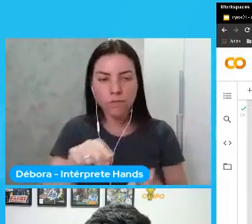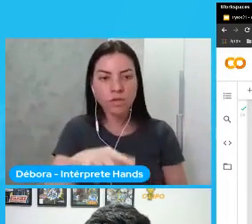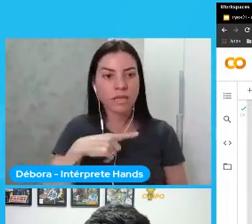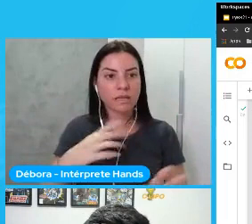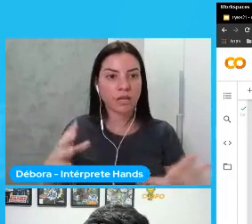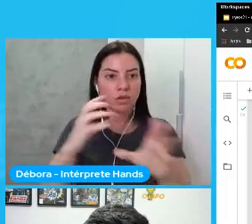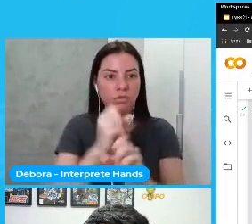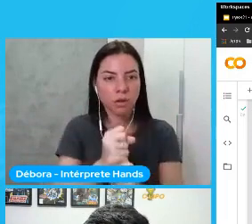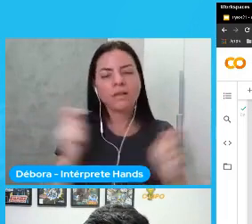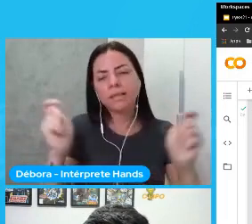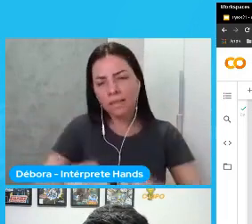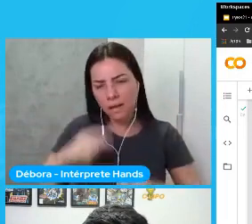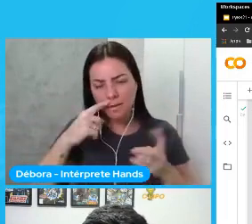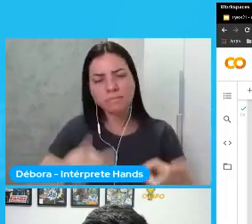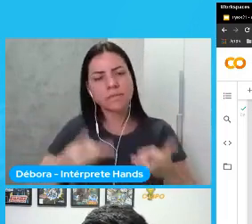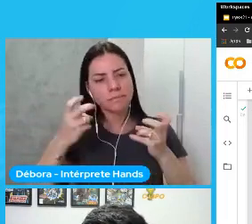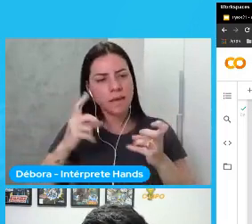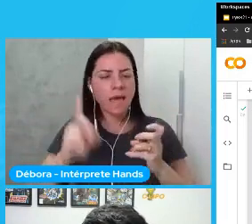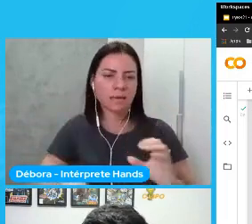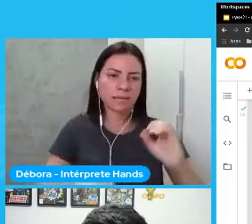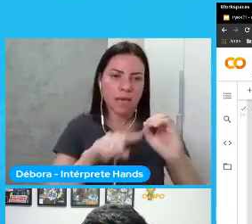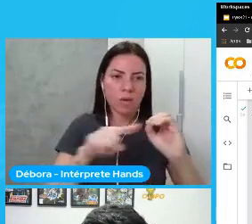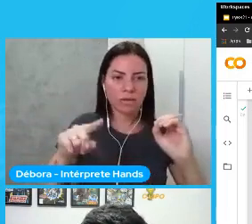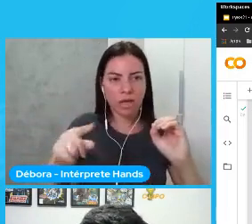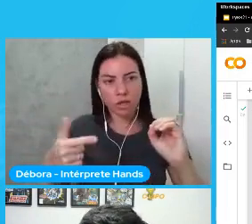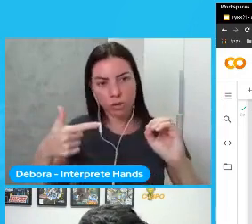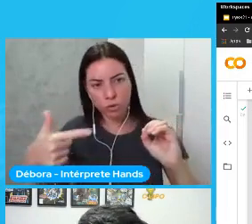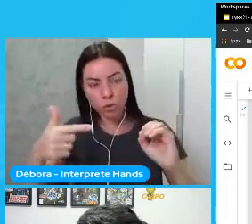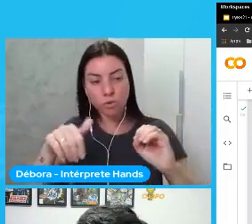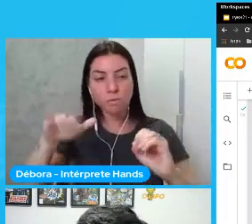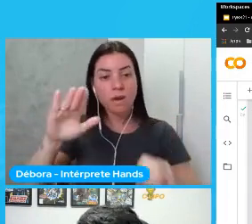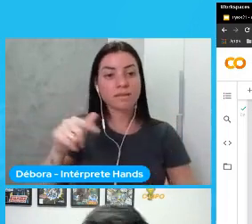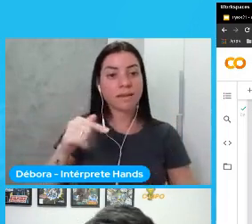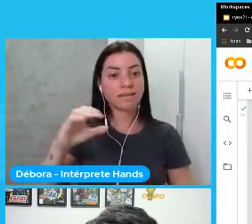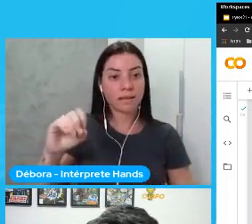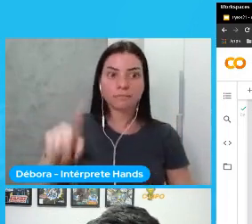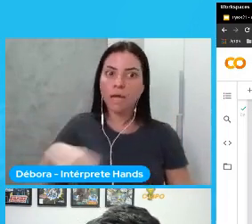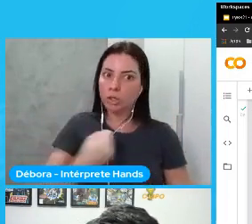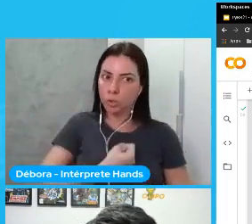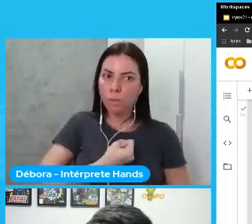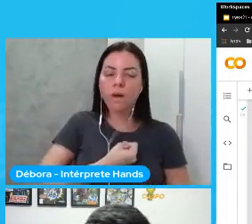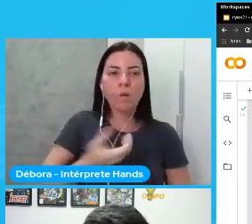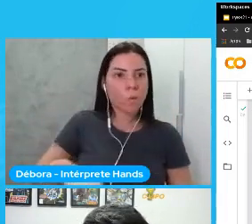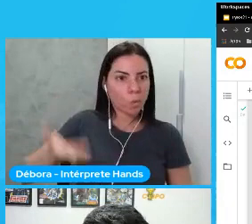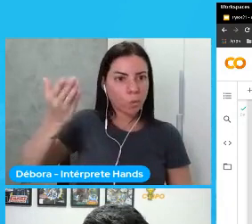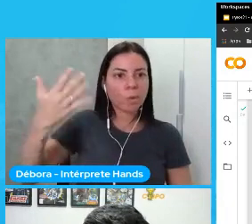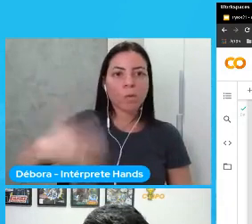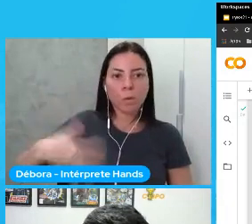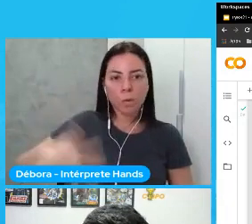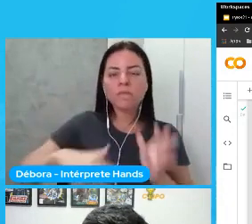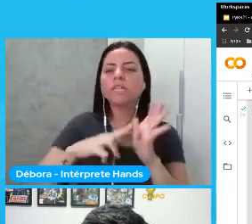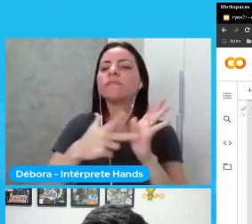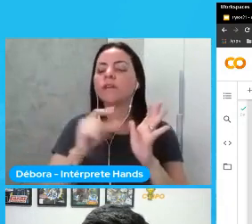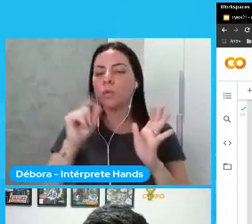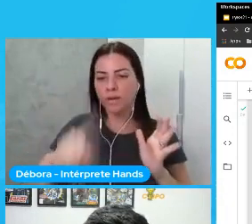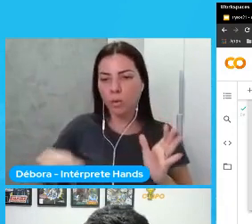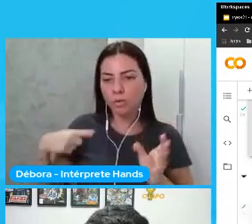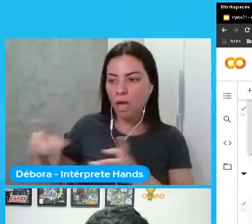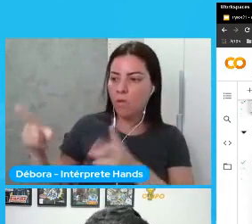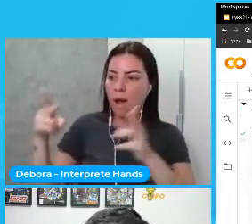vejo aqui que os menores é de 0 a 2 e mais do que 70 né então são números altos isso quer dizer que eu tenho maior número de amostras